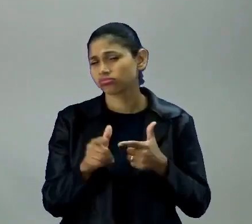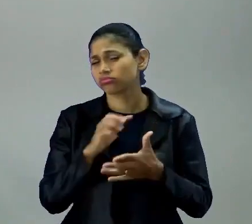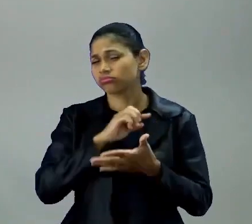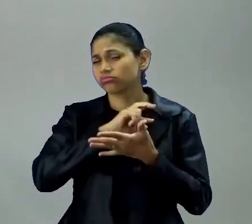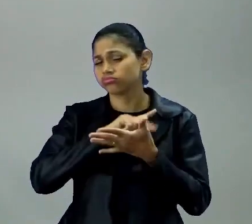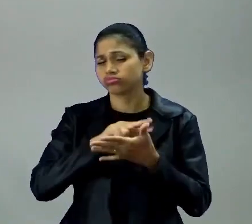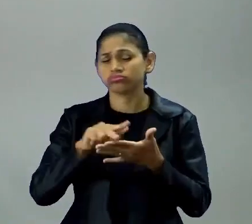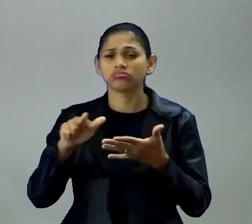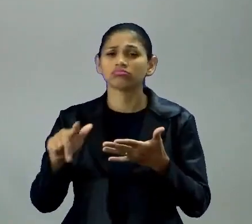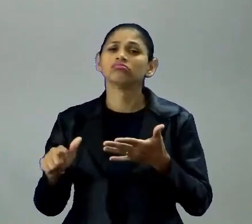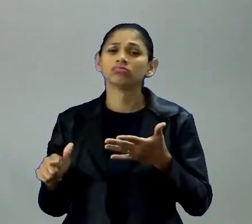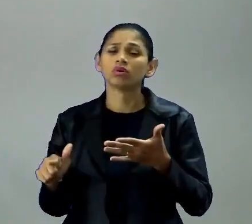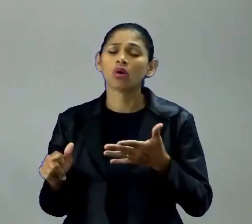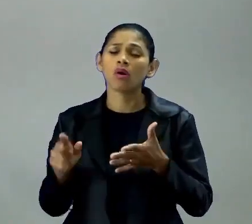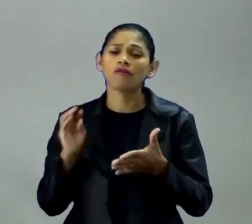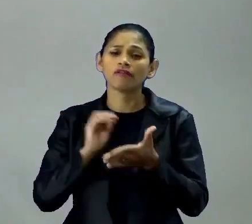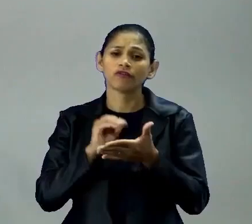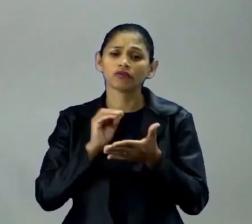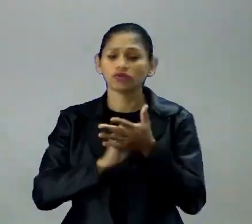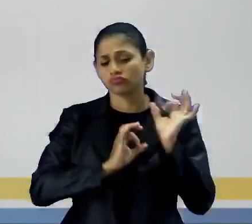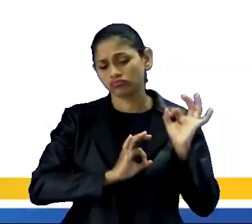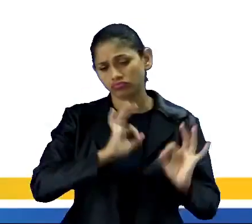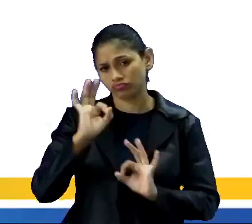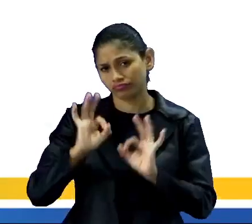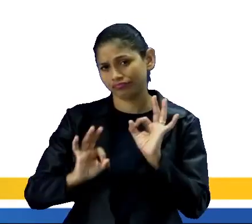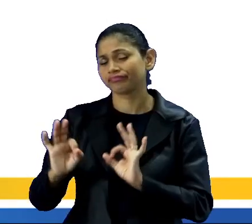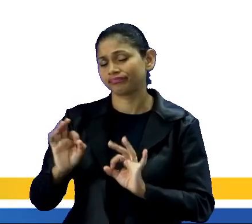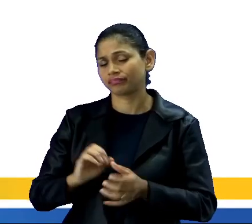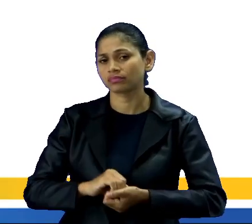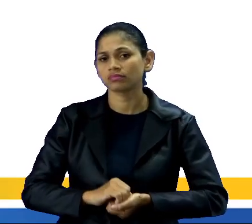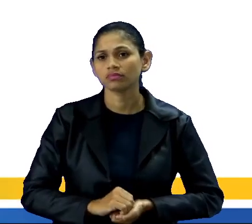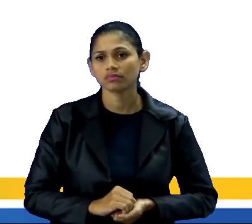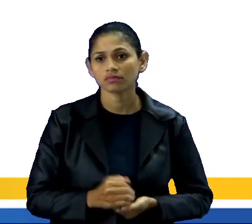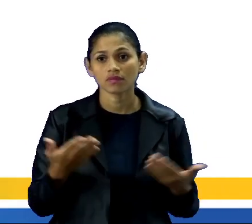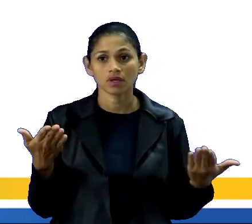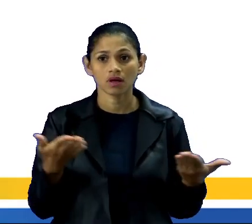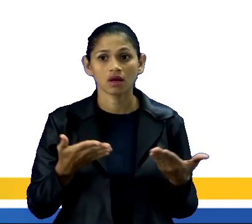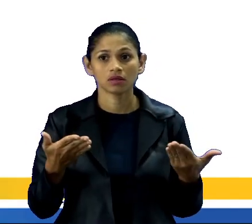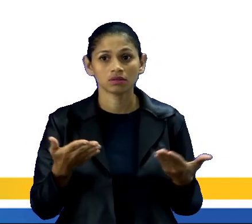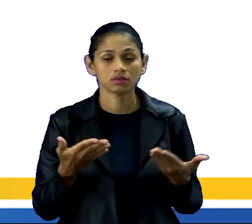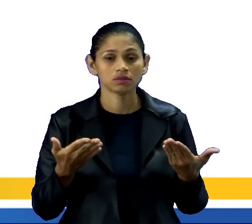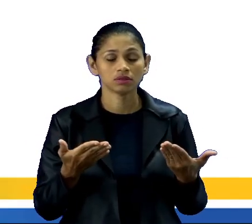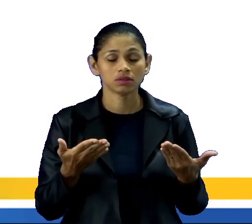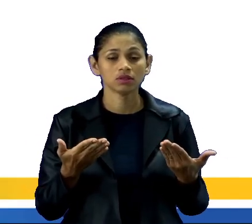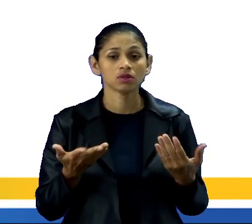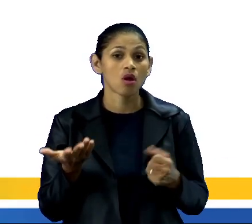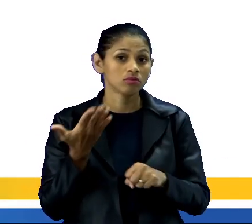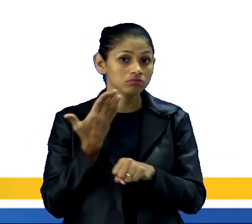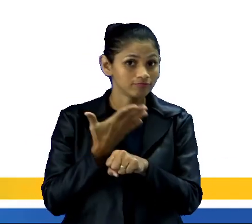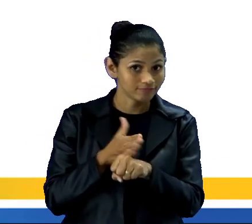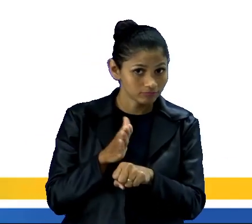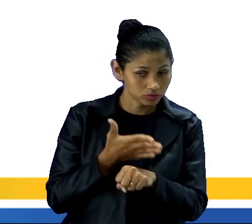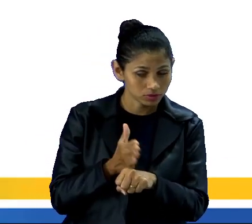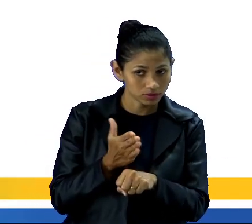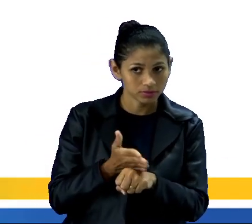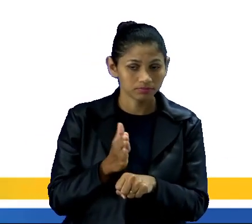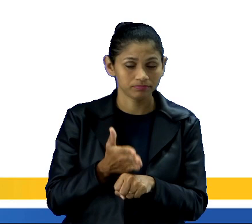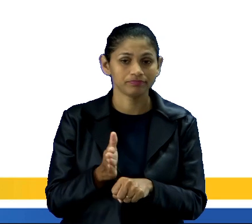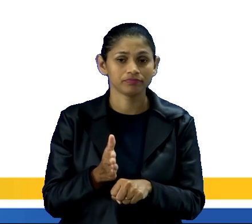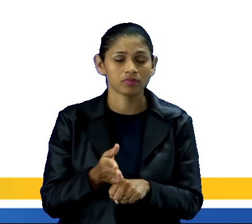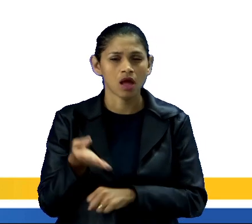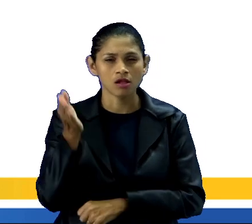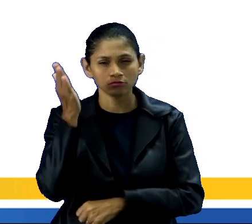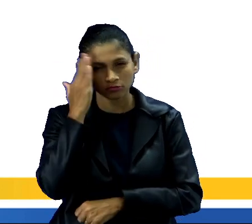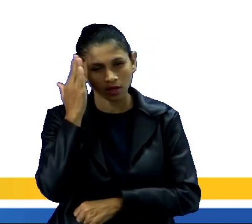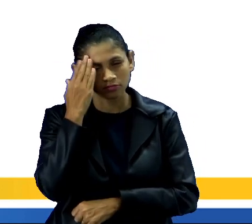planejamento urbano. Agora a gente vai pro nosso exercitando, né, pra saber